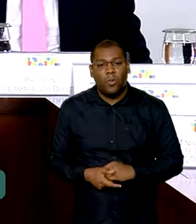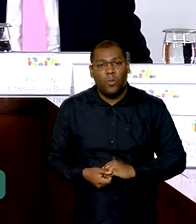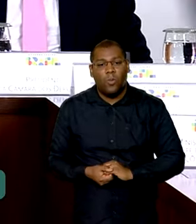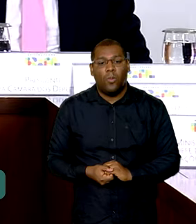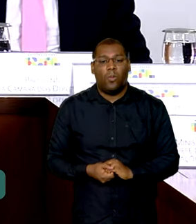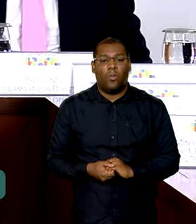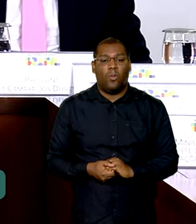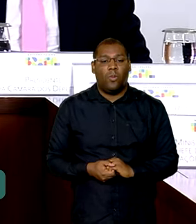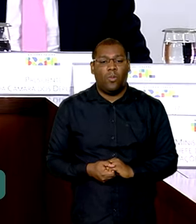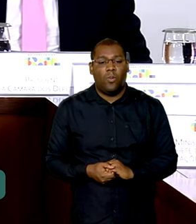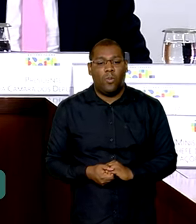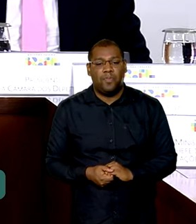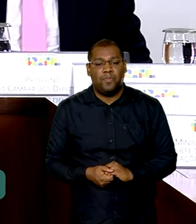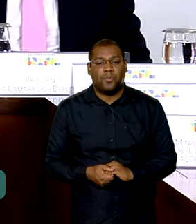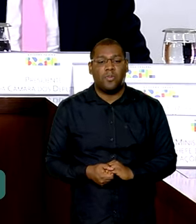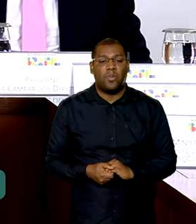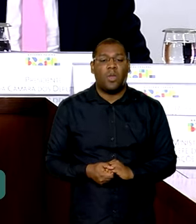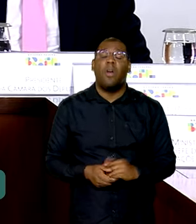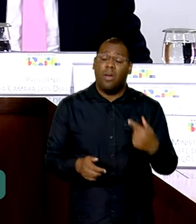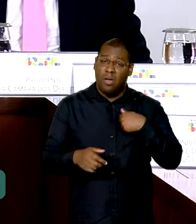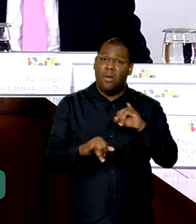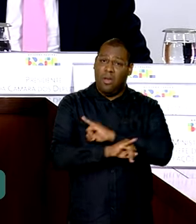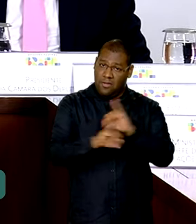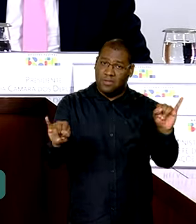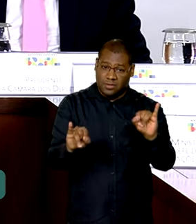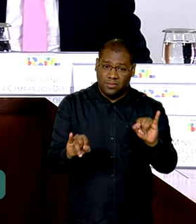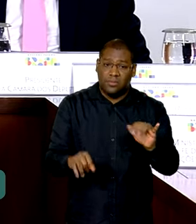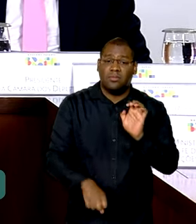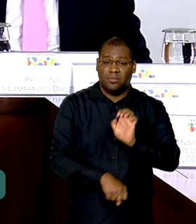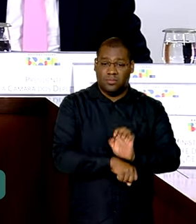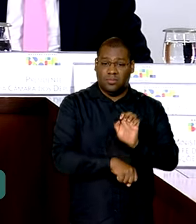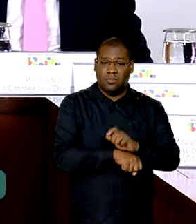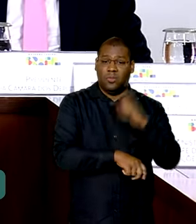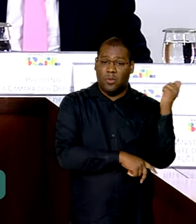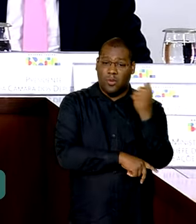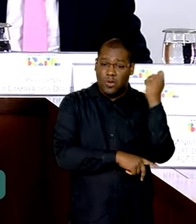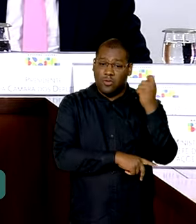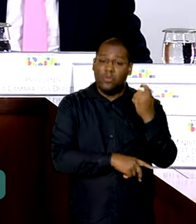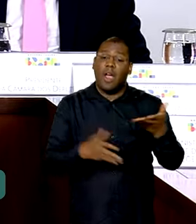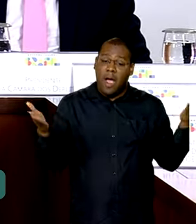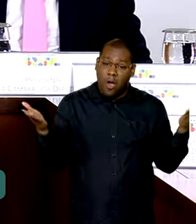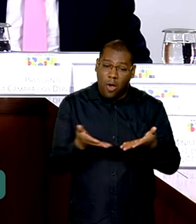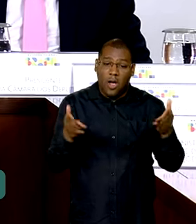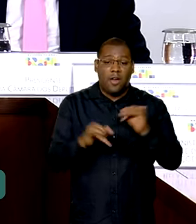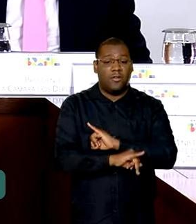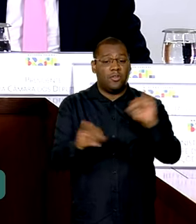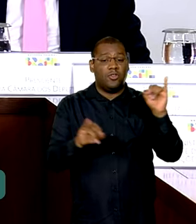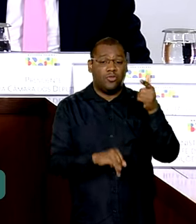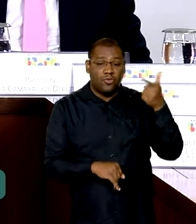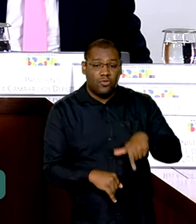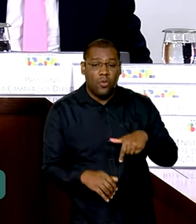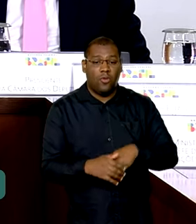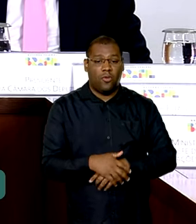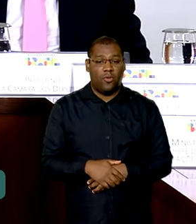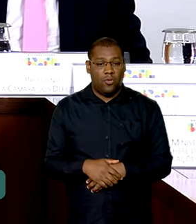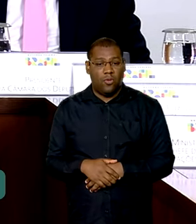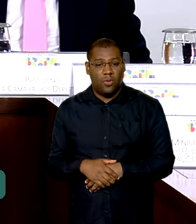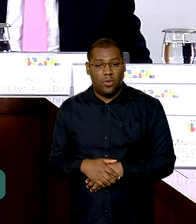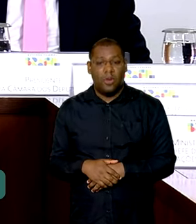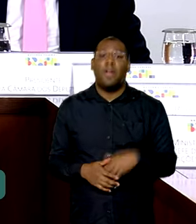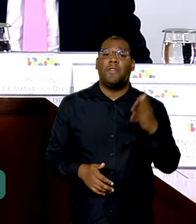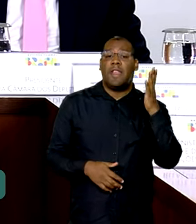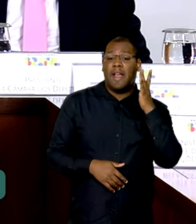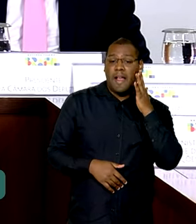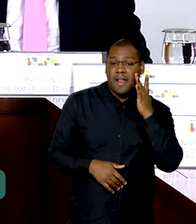andar, porque eu disse no Rio Grande do Sul, e vou repetir agora, esse é o pensamento do Lira, é o pensamento do